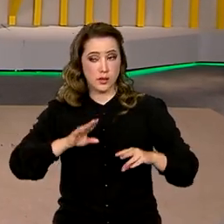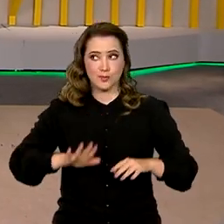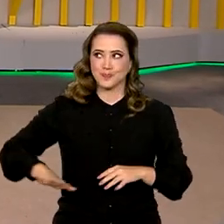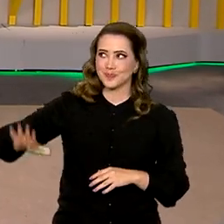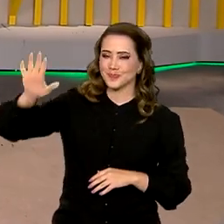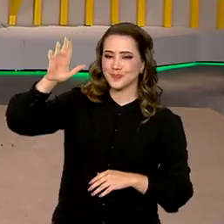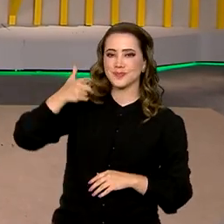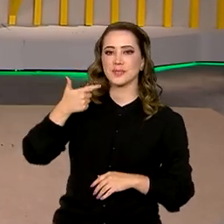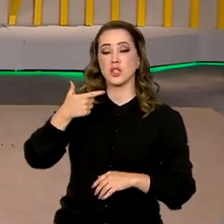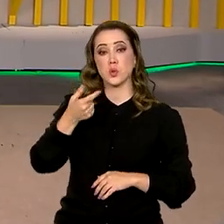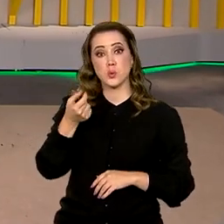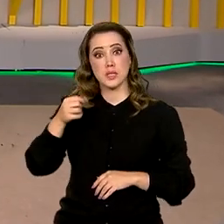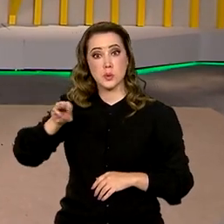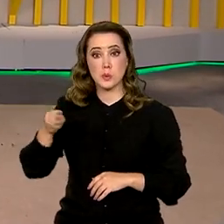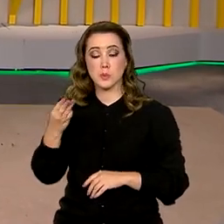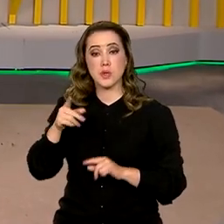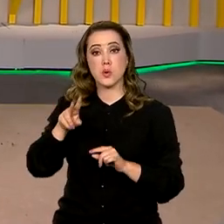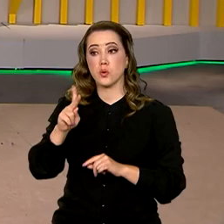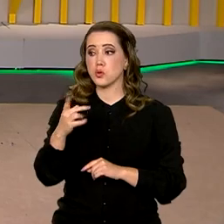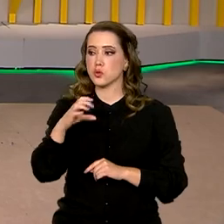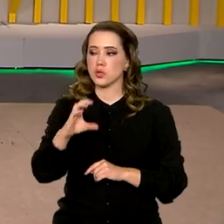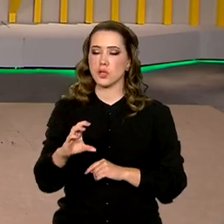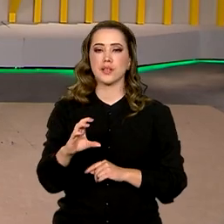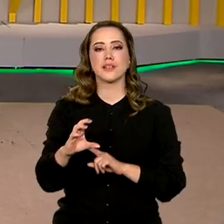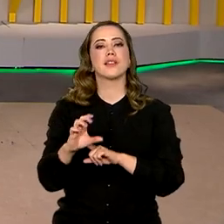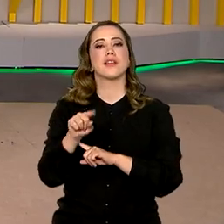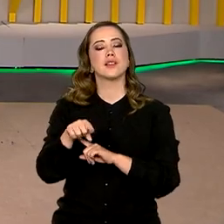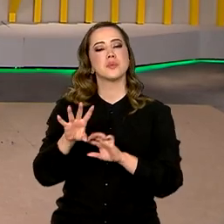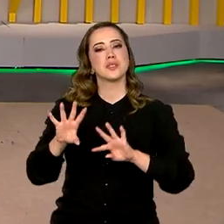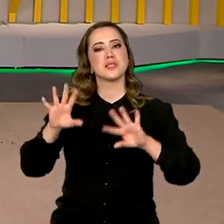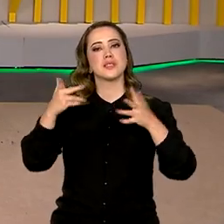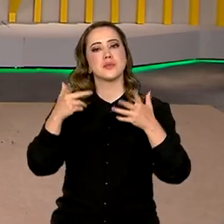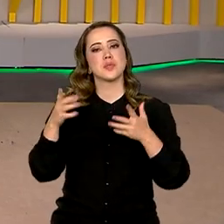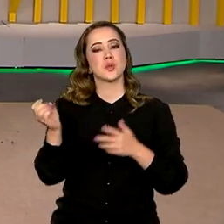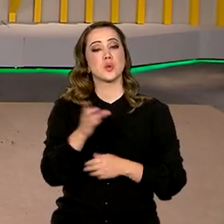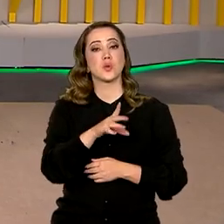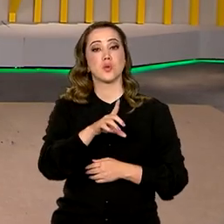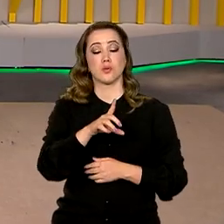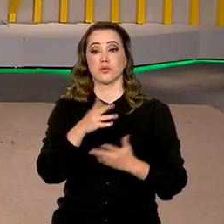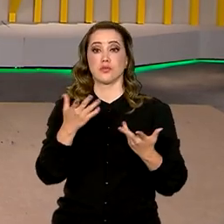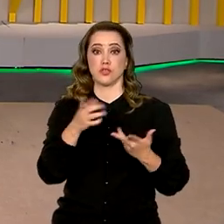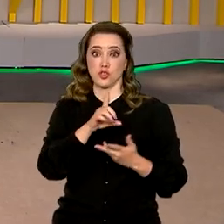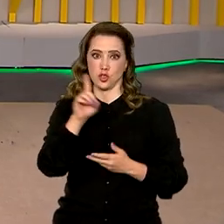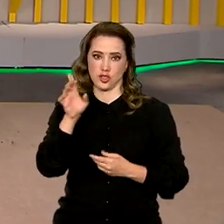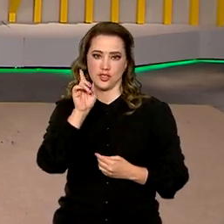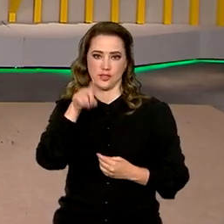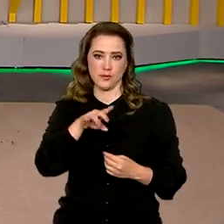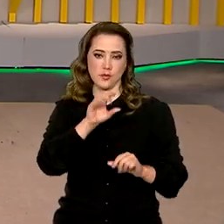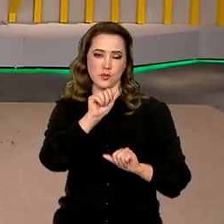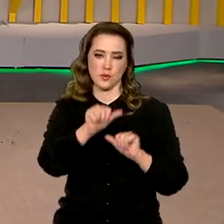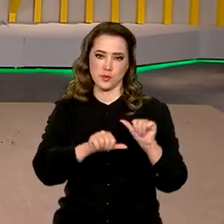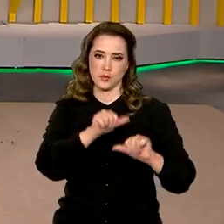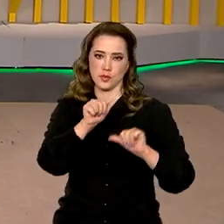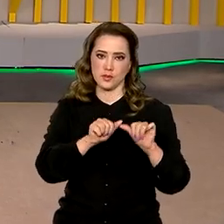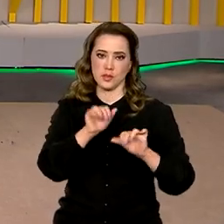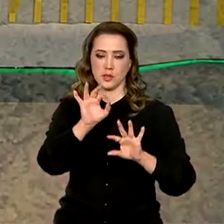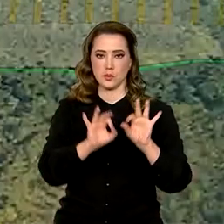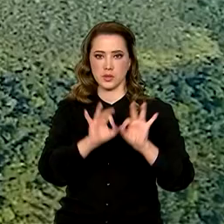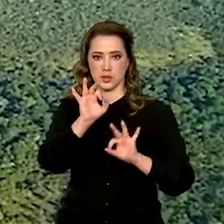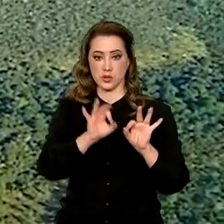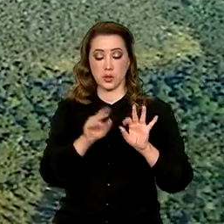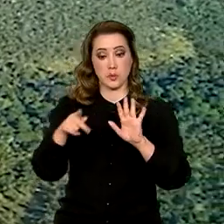milhões de hectares. E para celebrar a data, foi atualizado o Plano de Manejo do Parque Nacional de Brasília.